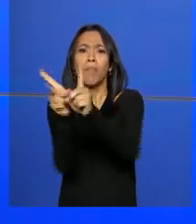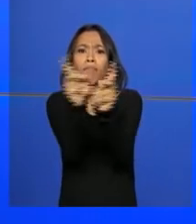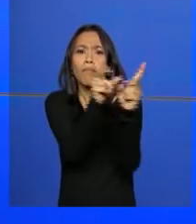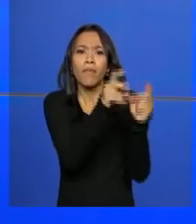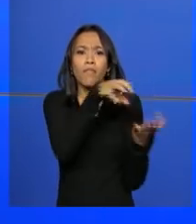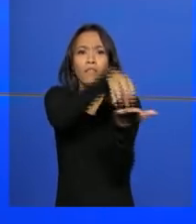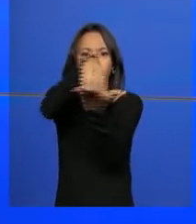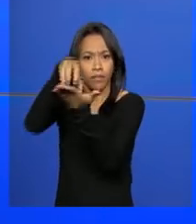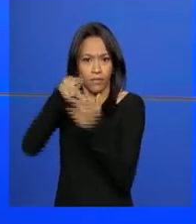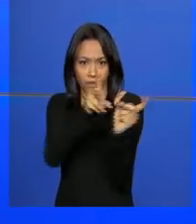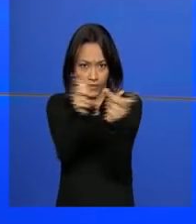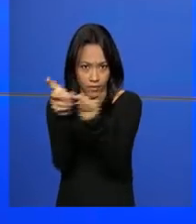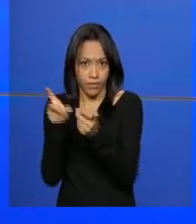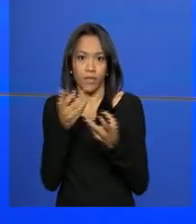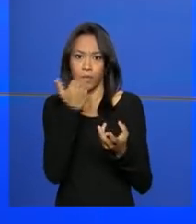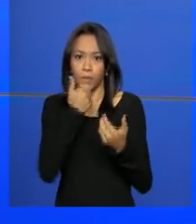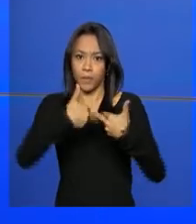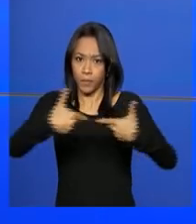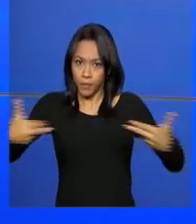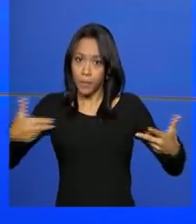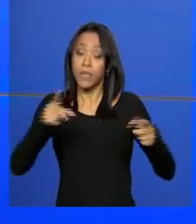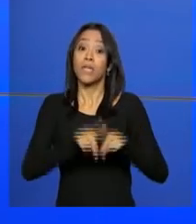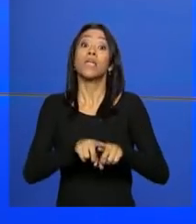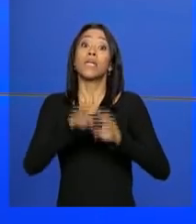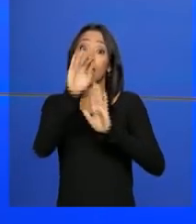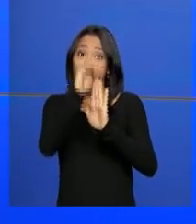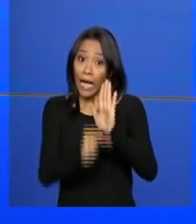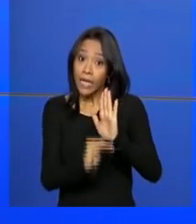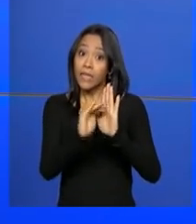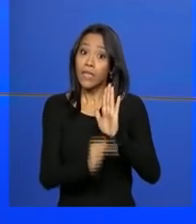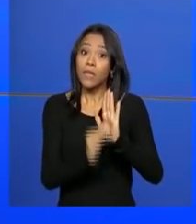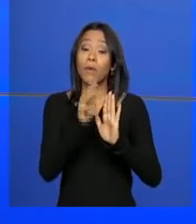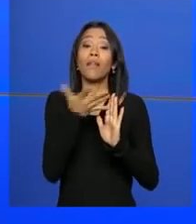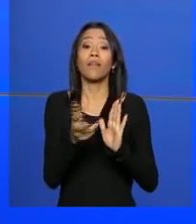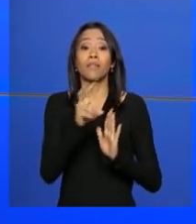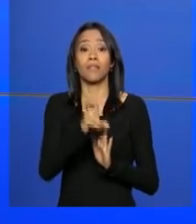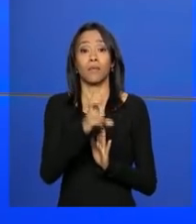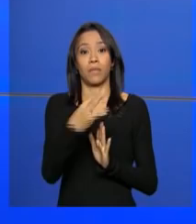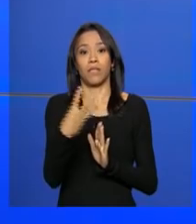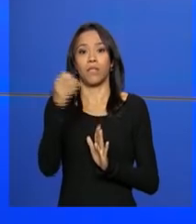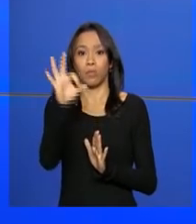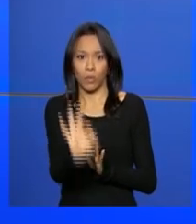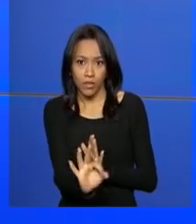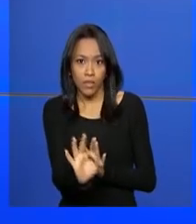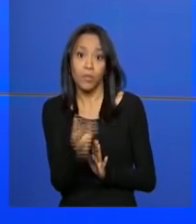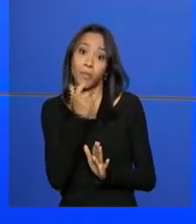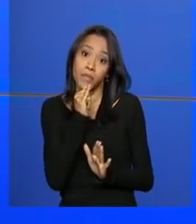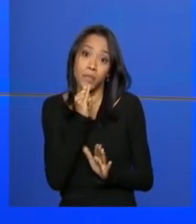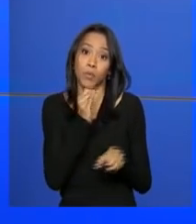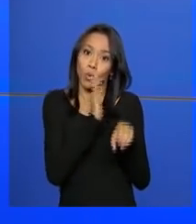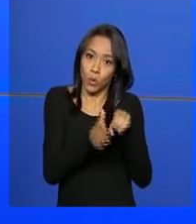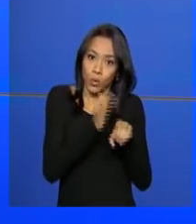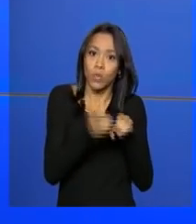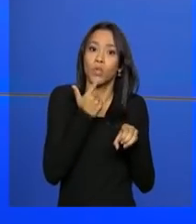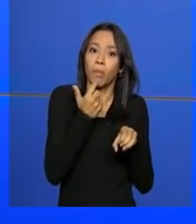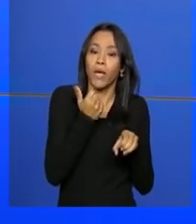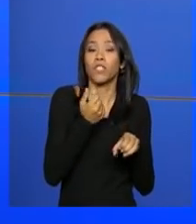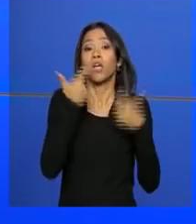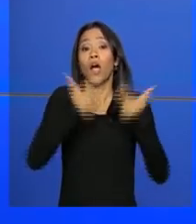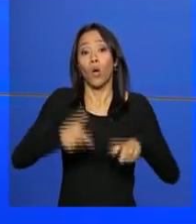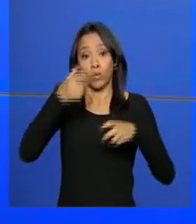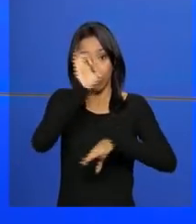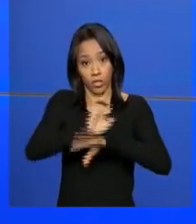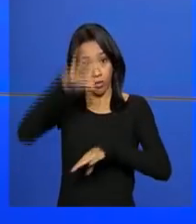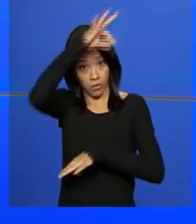pressão inflacionária. A maior oferta fez os preços caírem em até 53% no caso do tomate no Espírito Santo